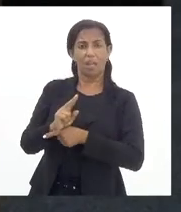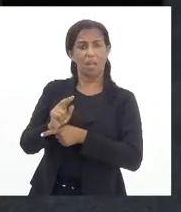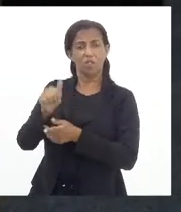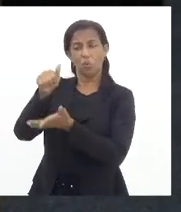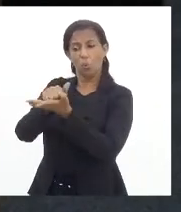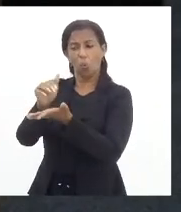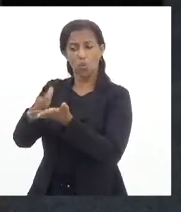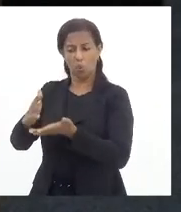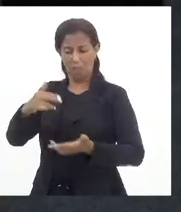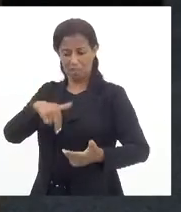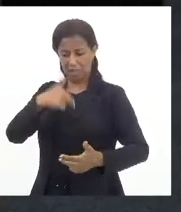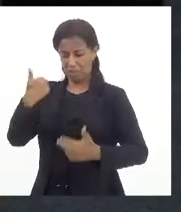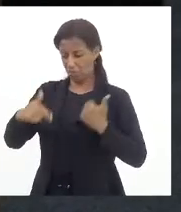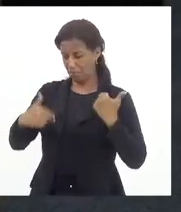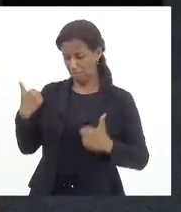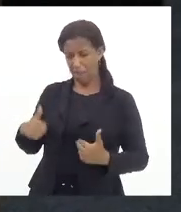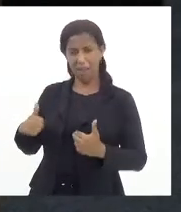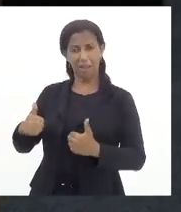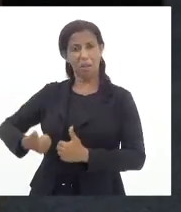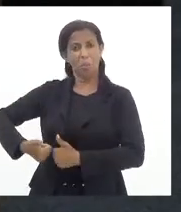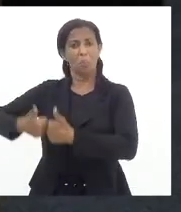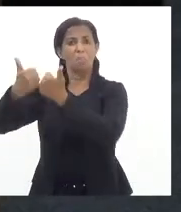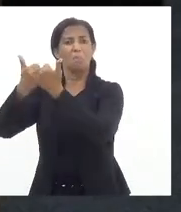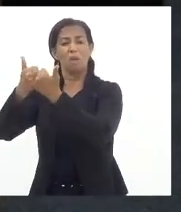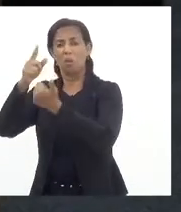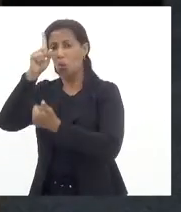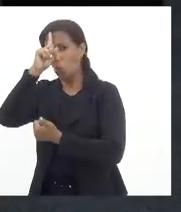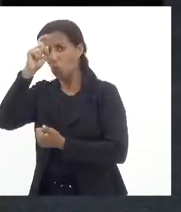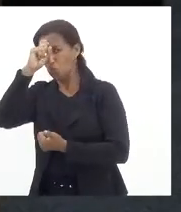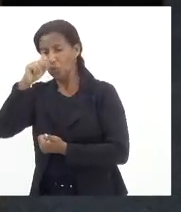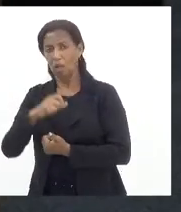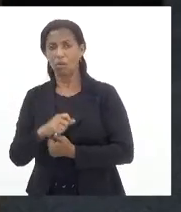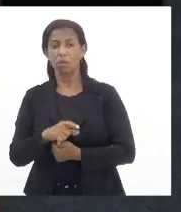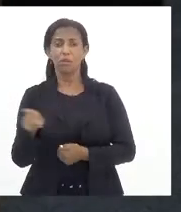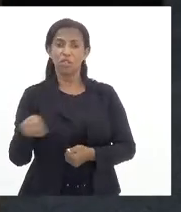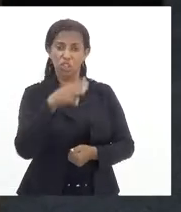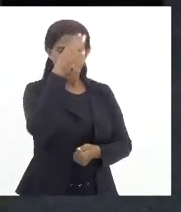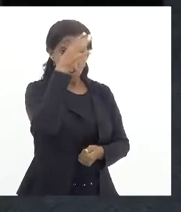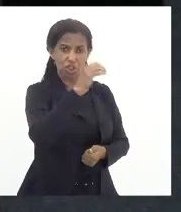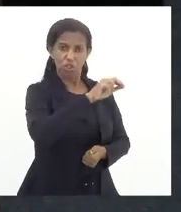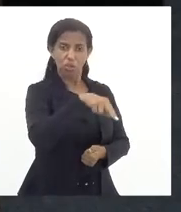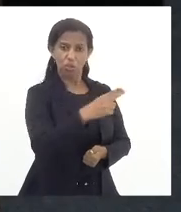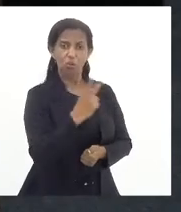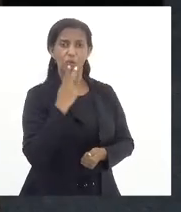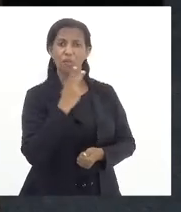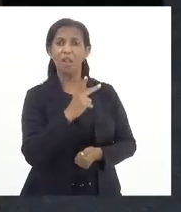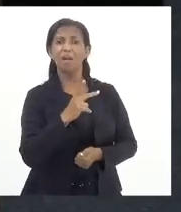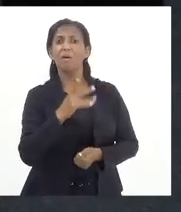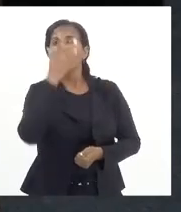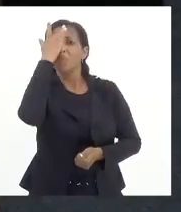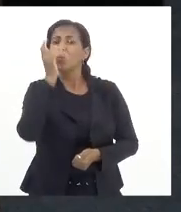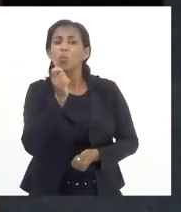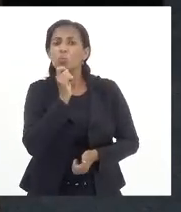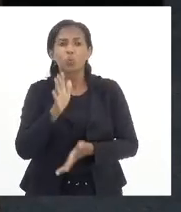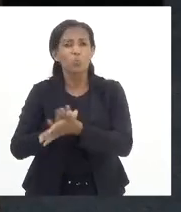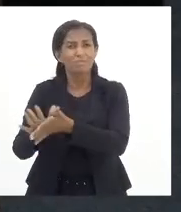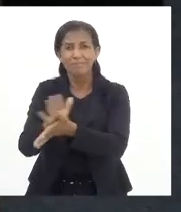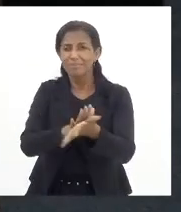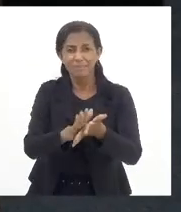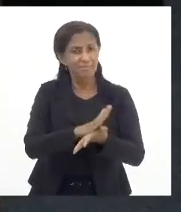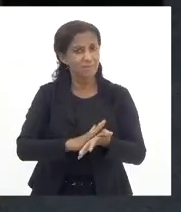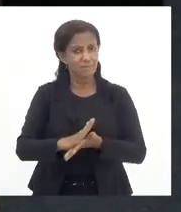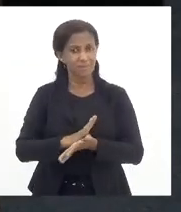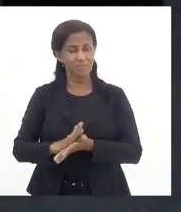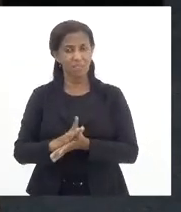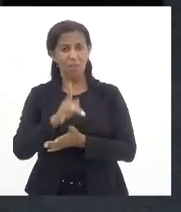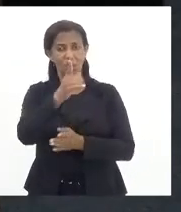sequelas, nos melhores estabelecimentos. Tia Ju me falava e com razão, para quem não dispõe de meios, você tem que